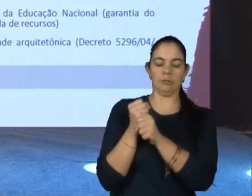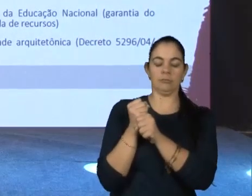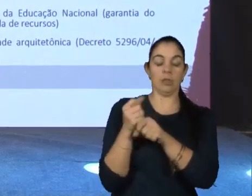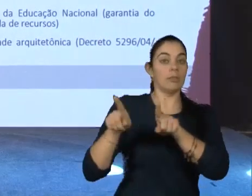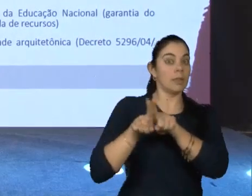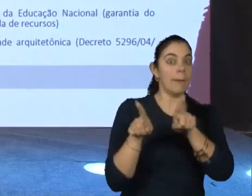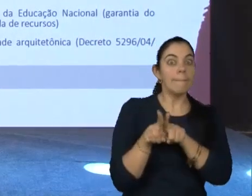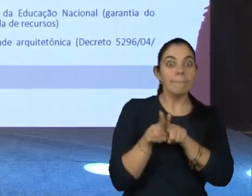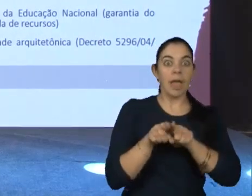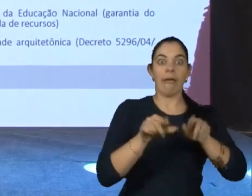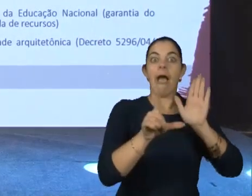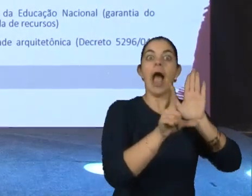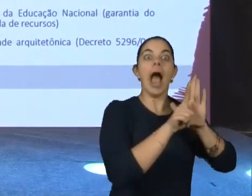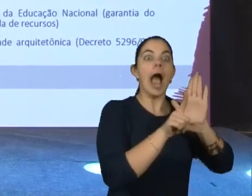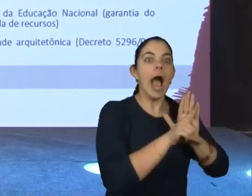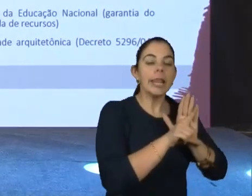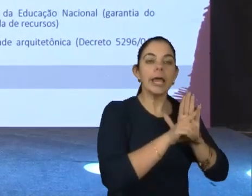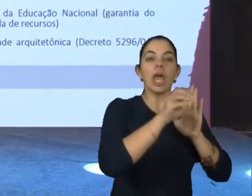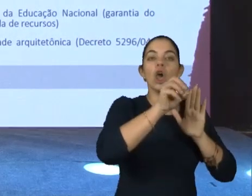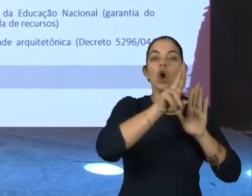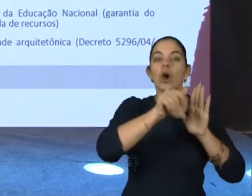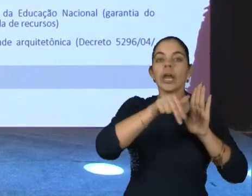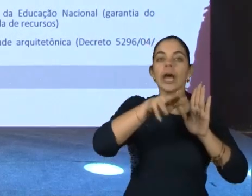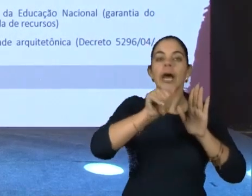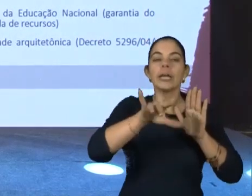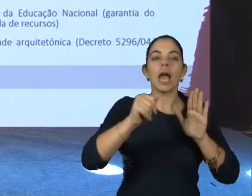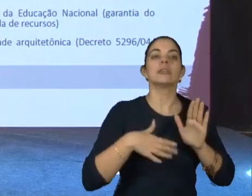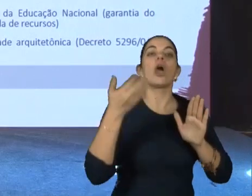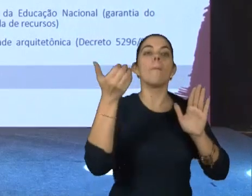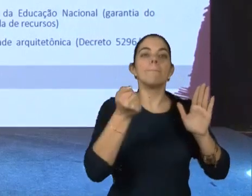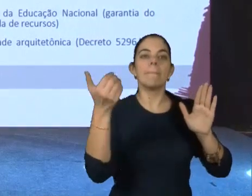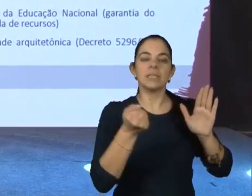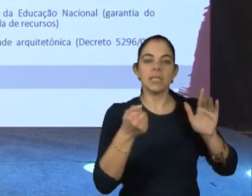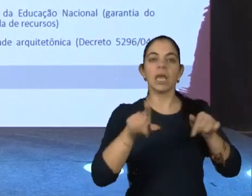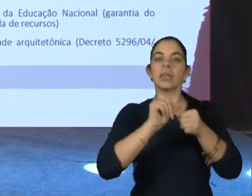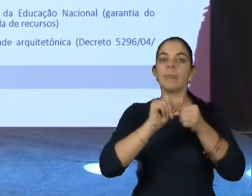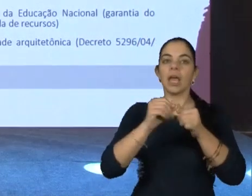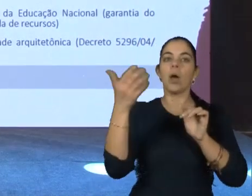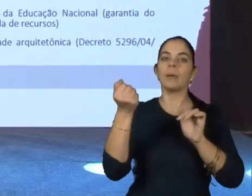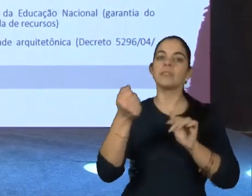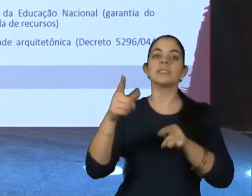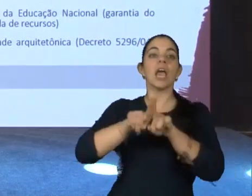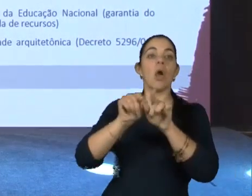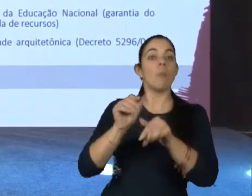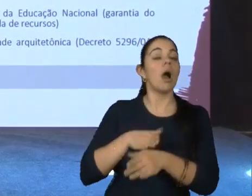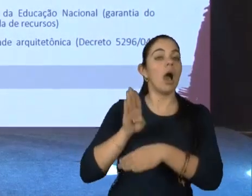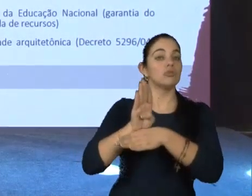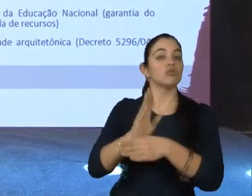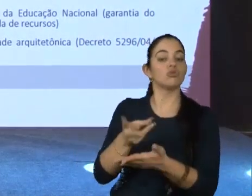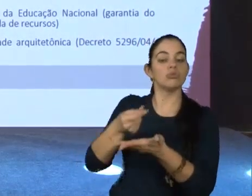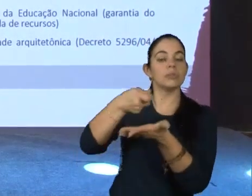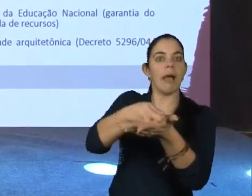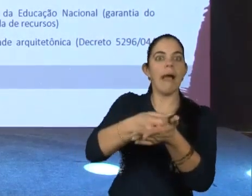orgânica de assistência social, que garante o BPC, que é uma lei de assistência, a lei de